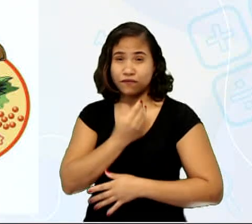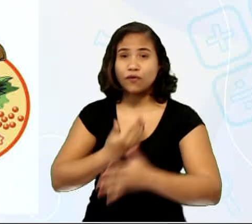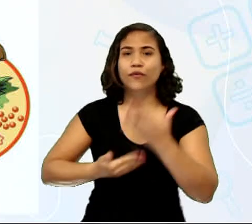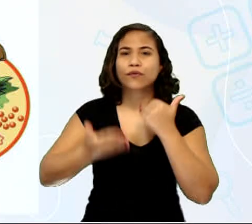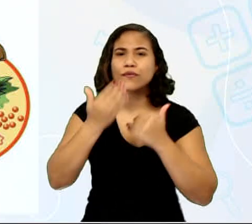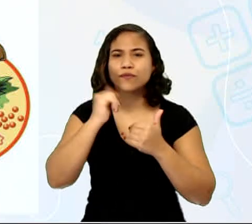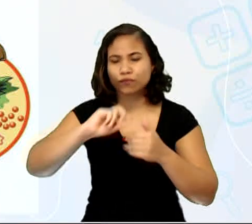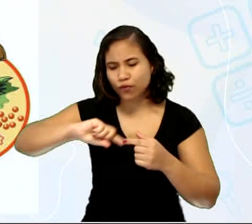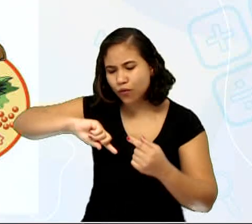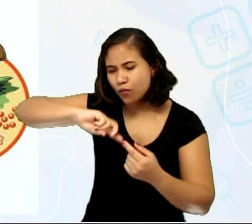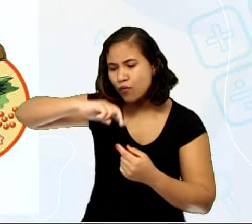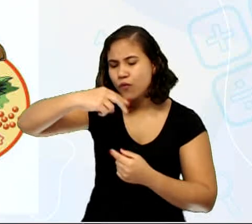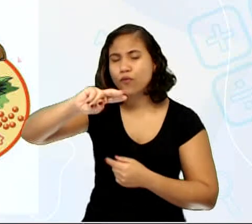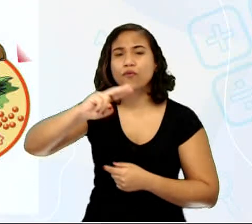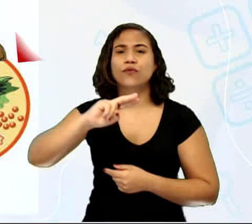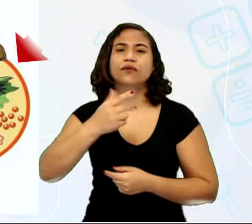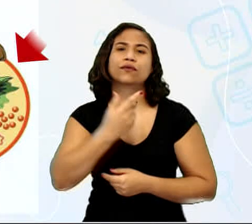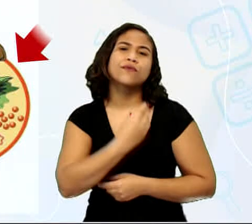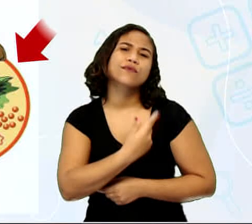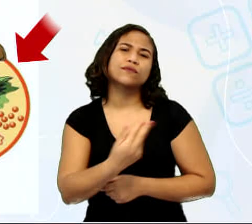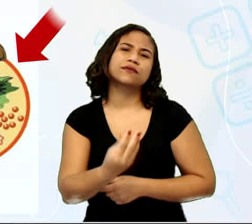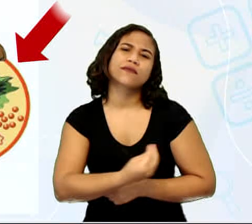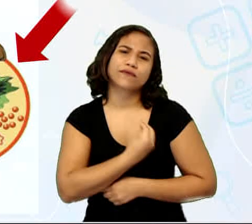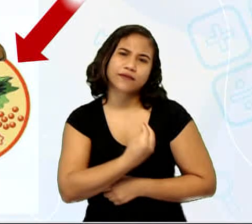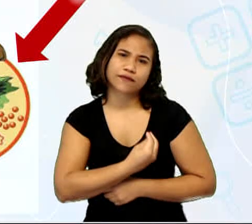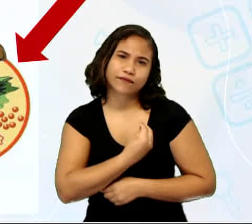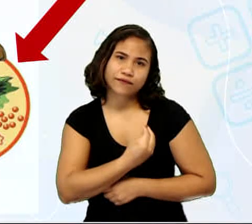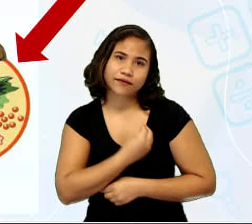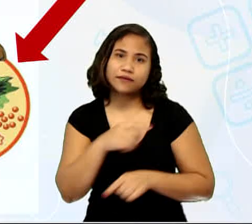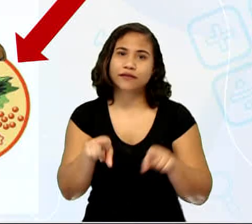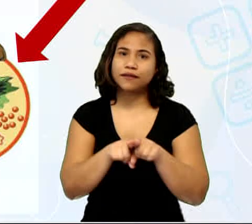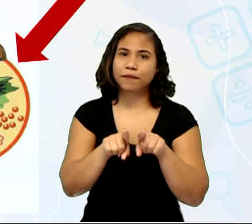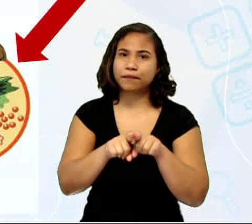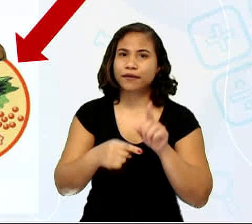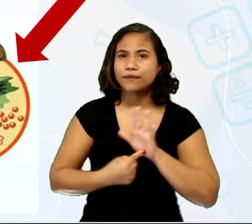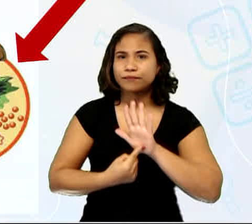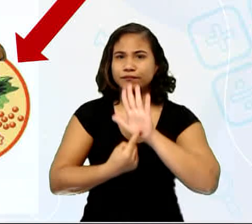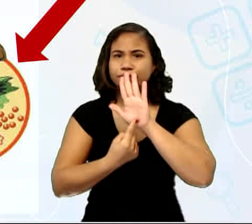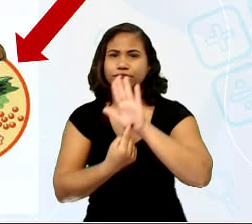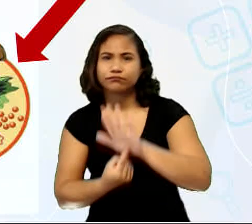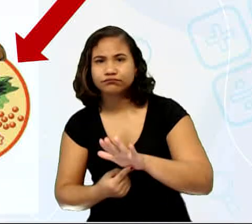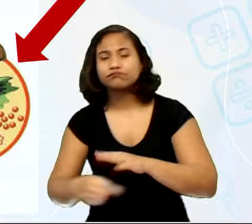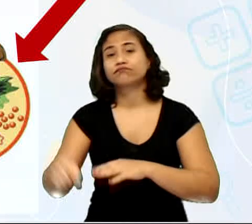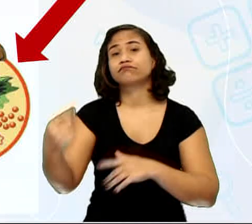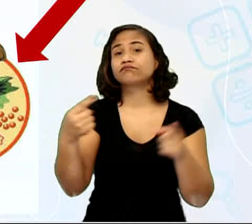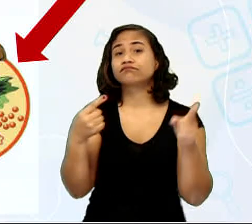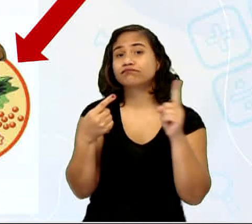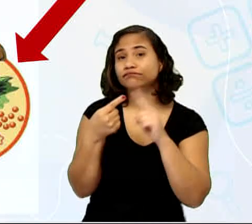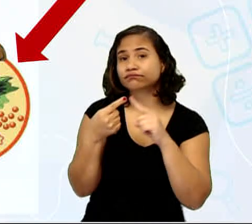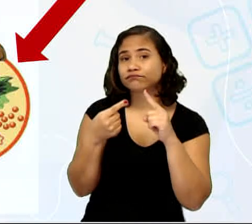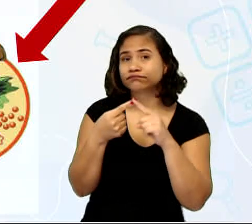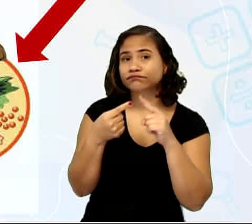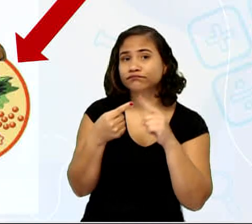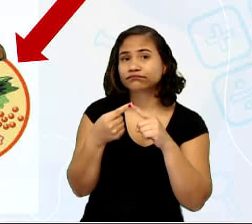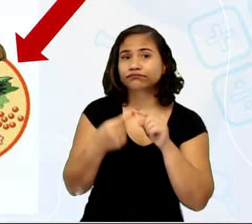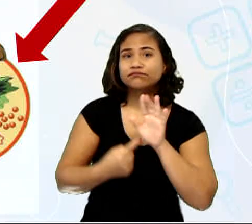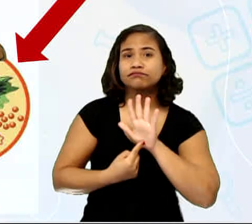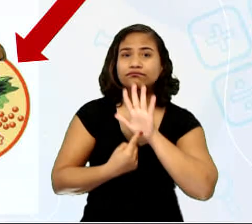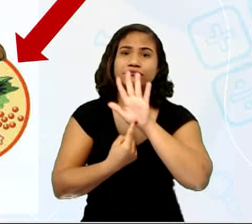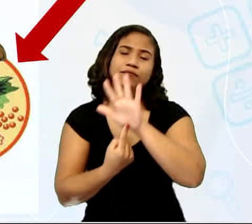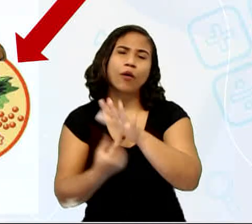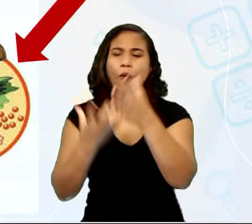outros seres vivos. E eu quero destacar também aqui os seres heterotróficos, que são os